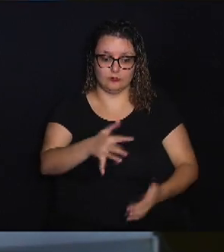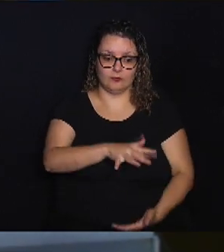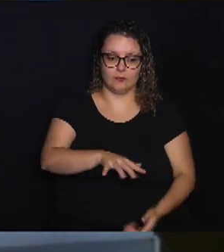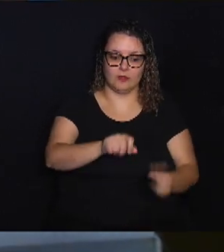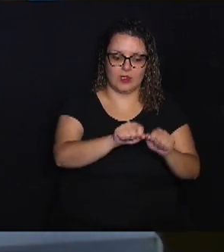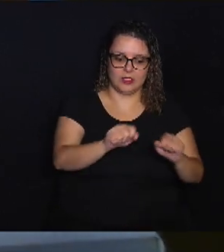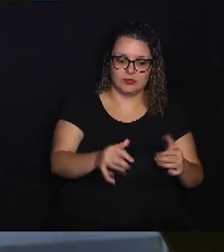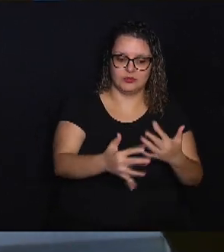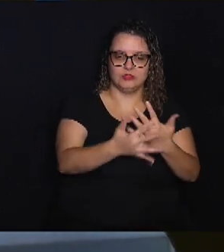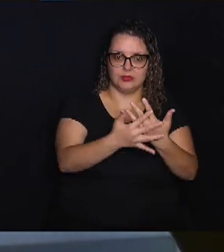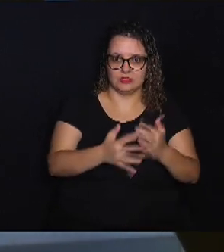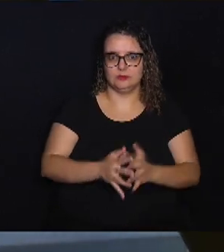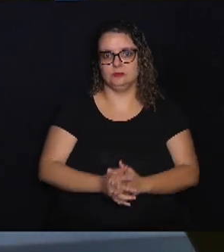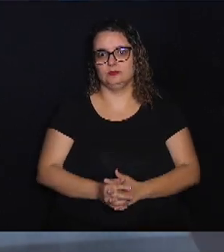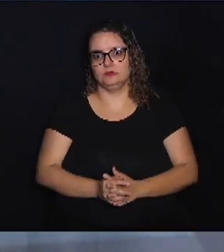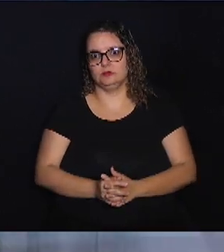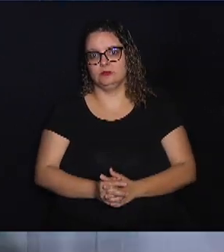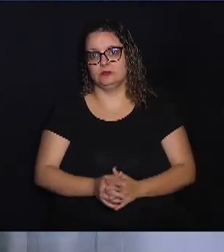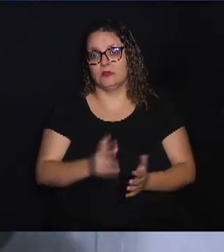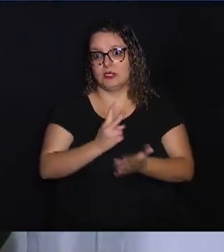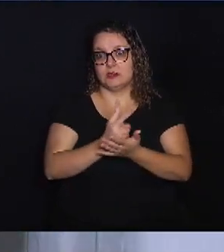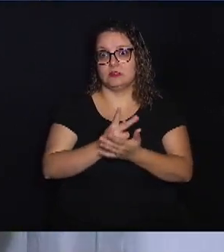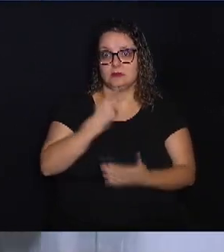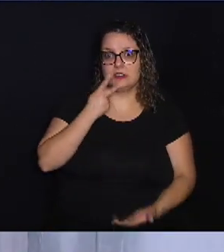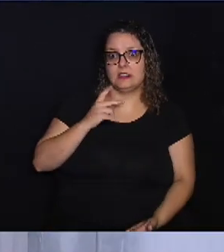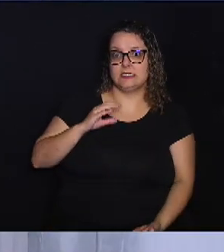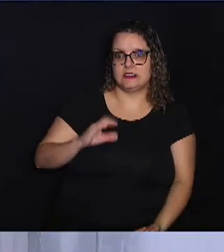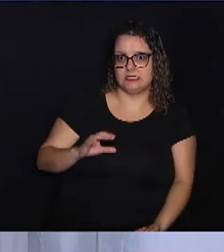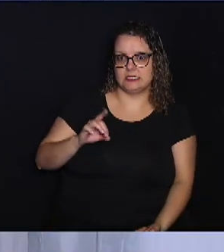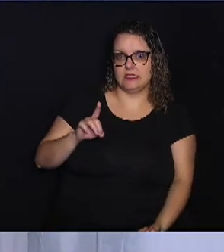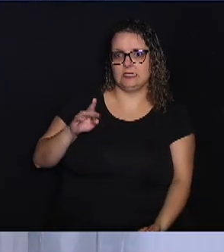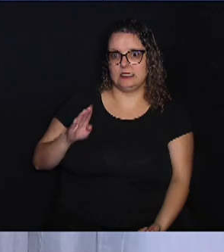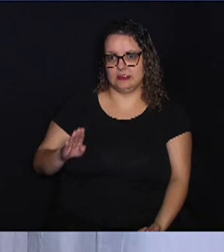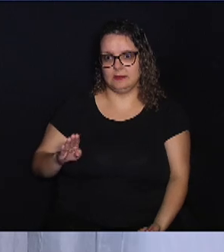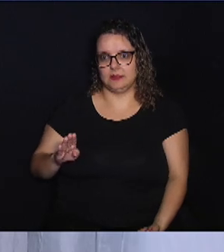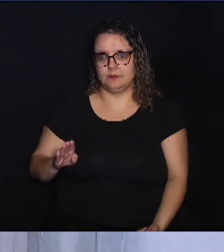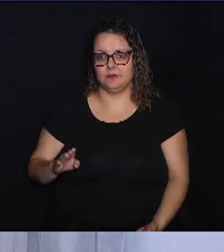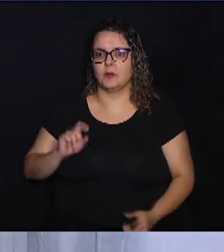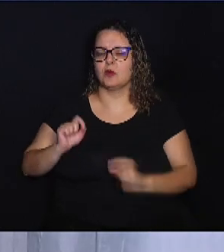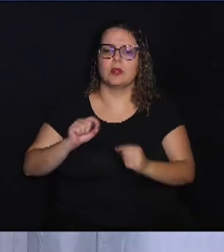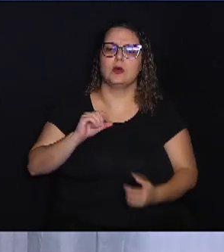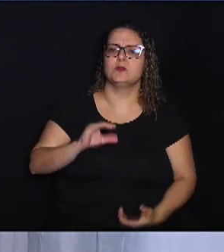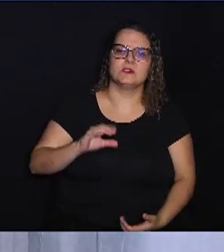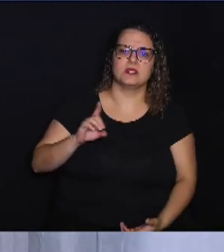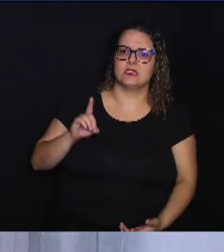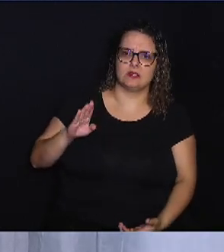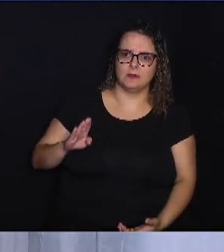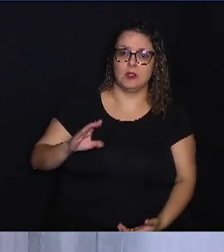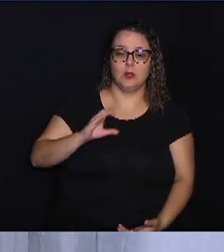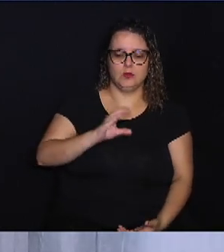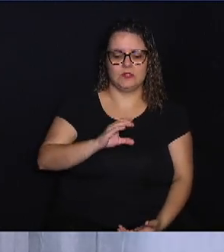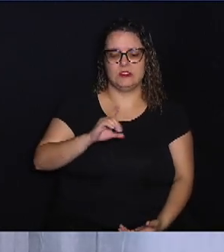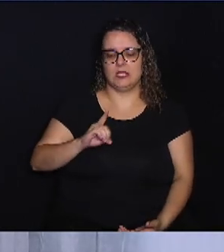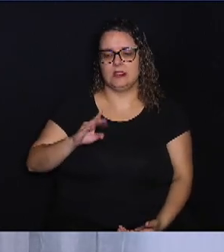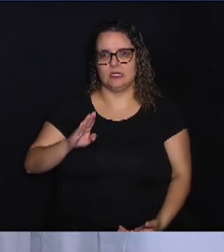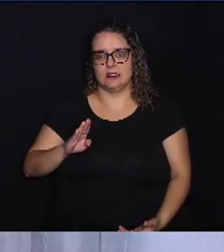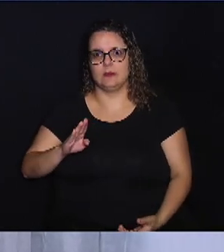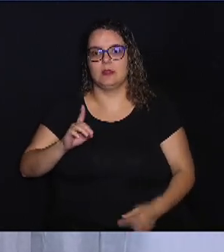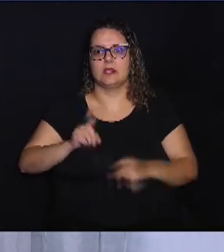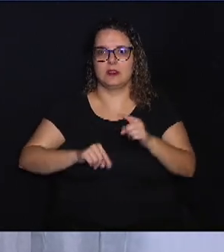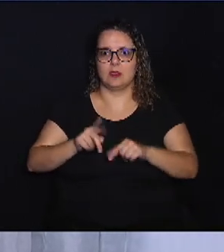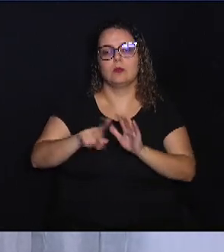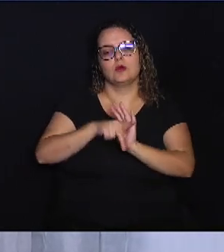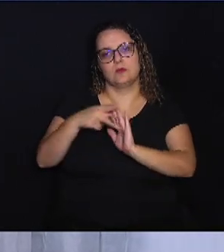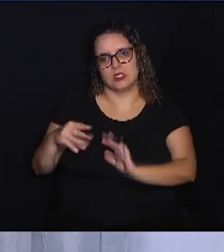agronegócio. Ou seja, a gente sempre fala de CDB, né? Vamos entender primeiro o CDB aqui. Quando você investe num CDB, que é um produto do banco,